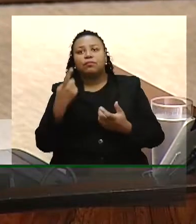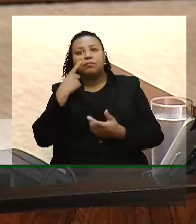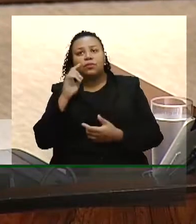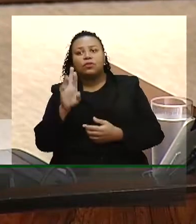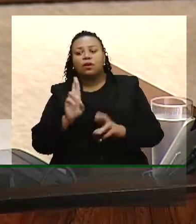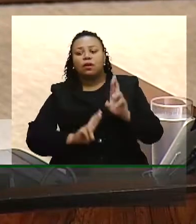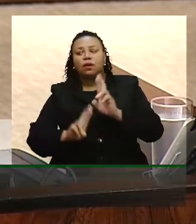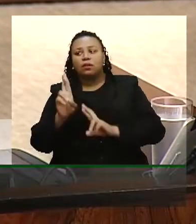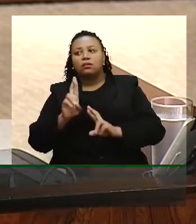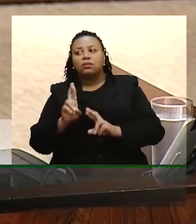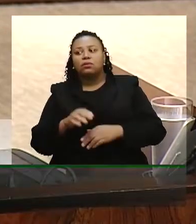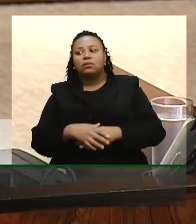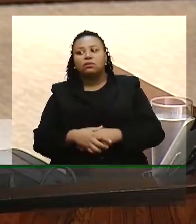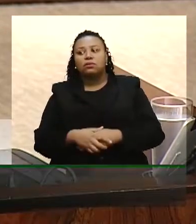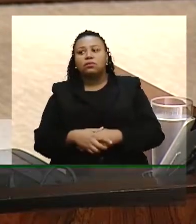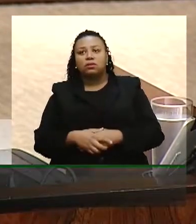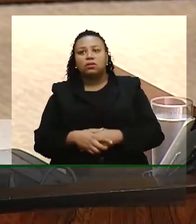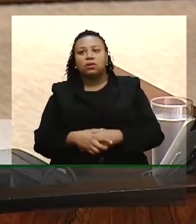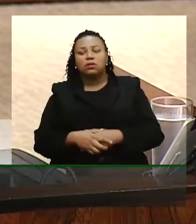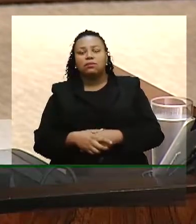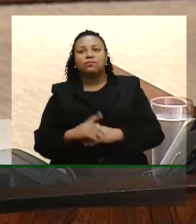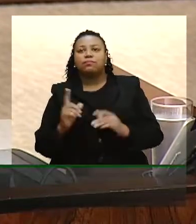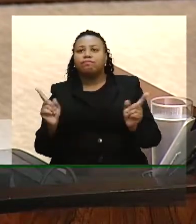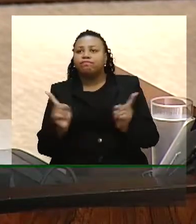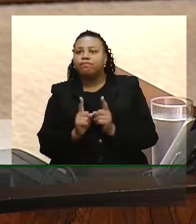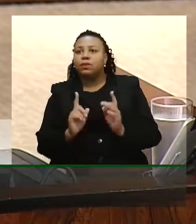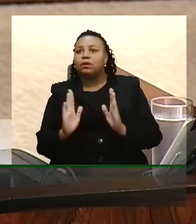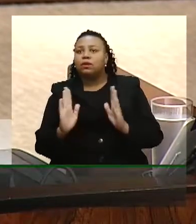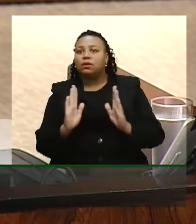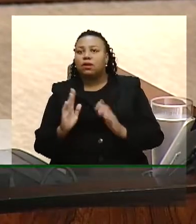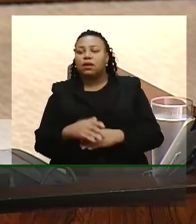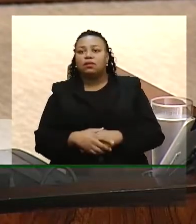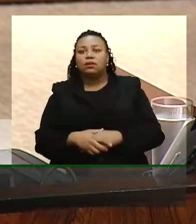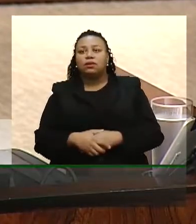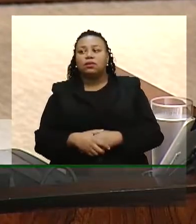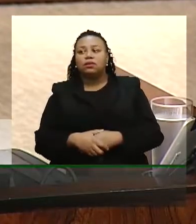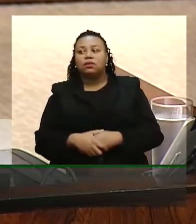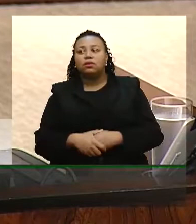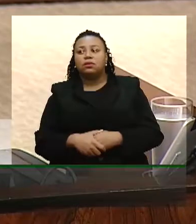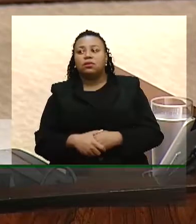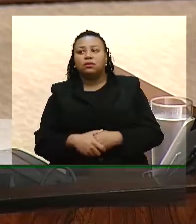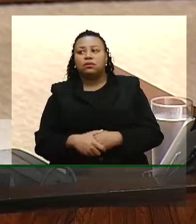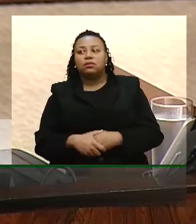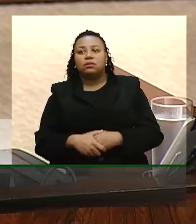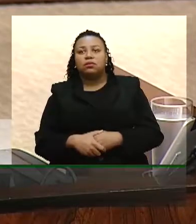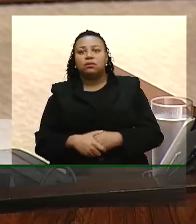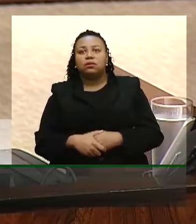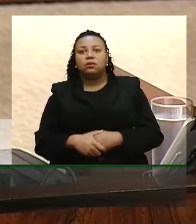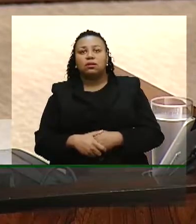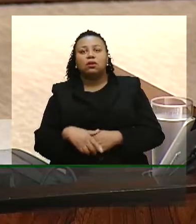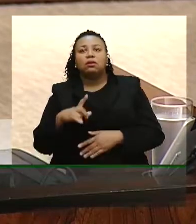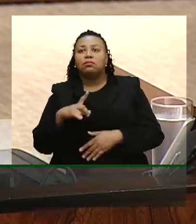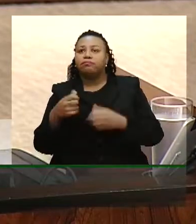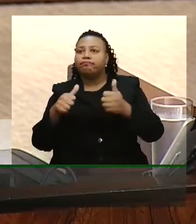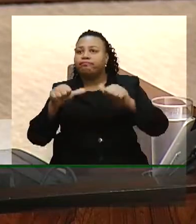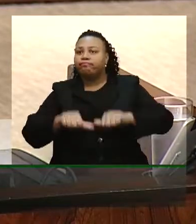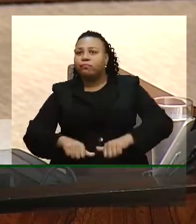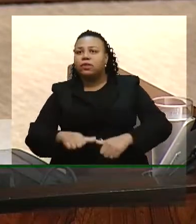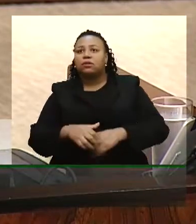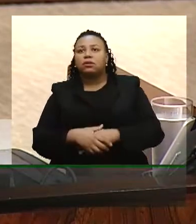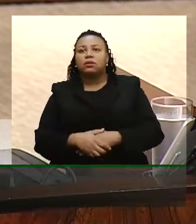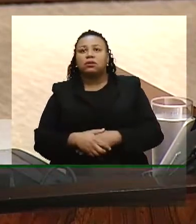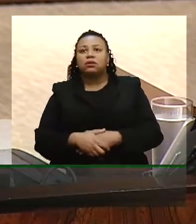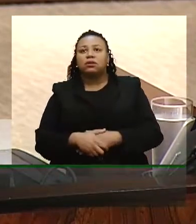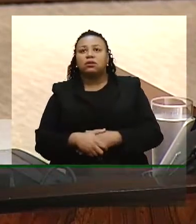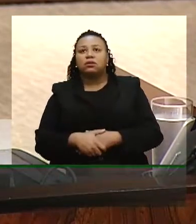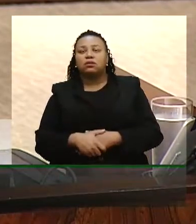relações precárias de curto período, pois prevê apenas relações precárias por